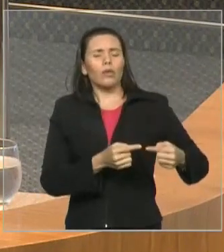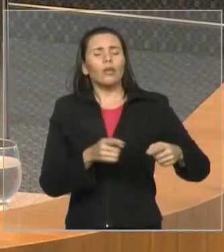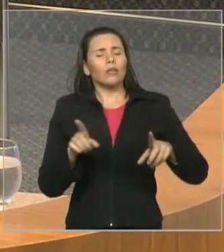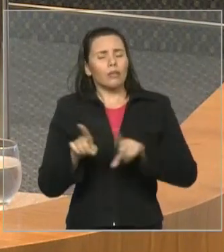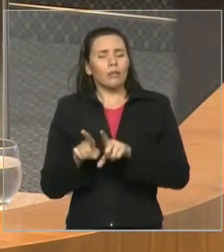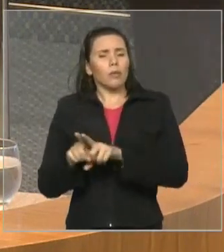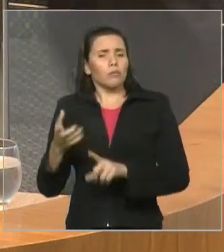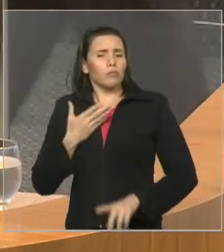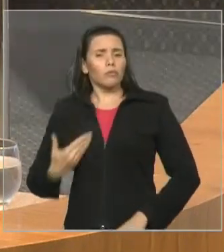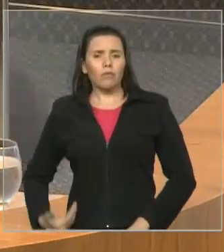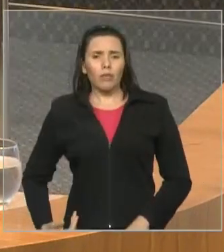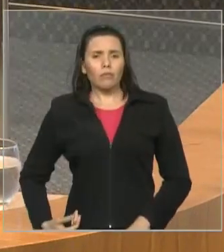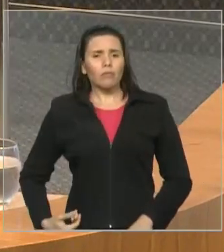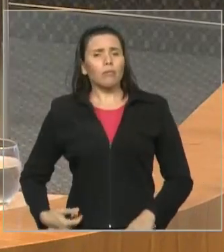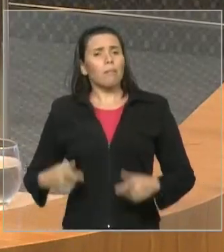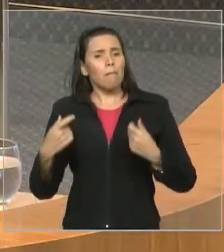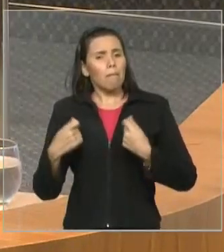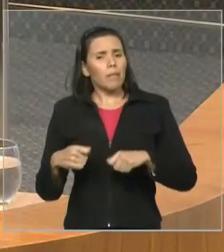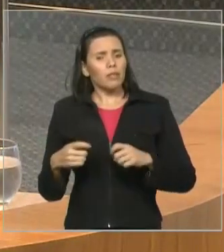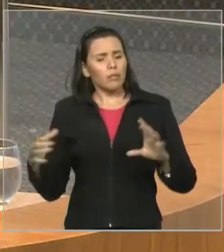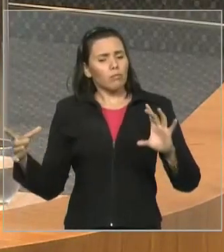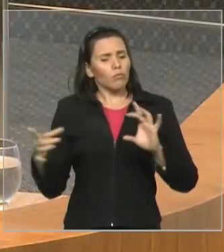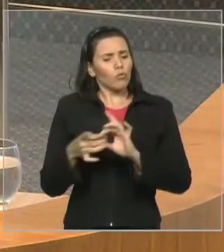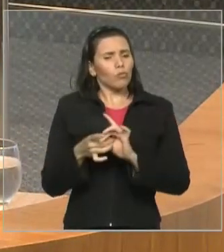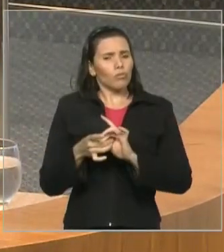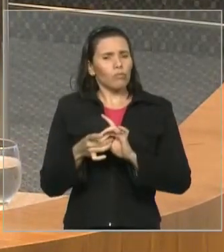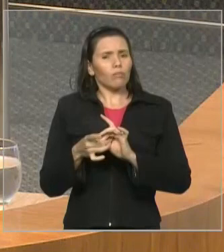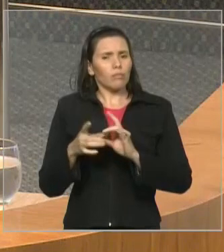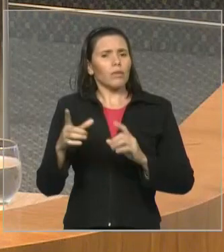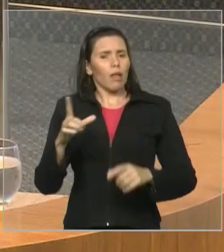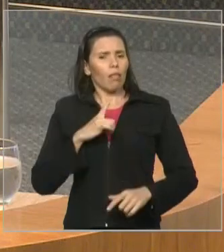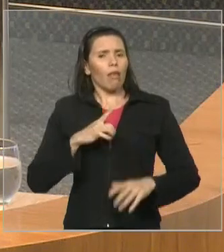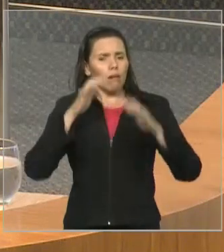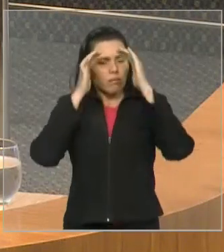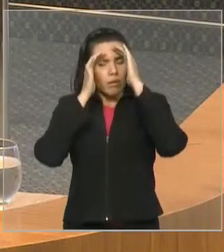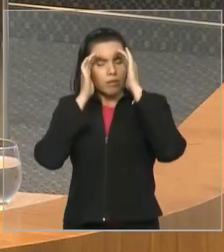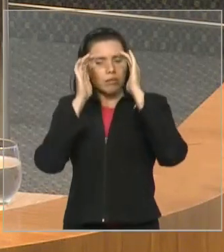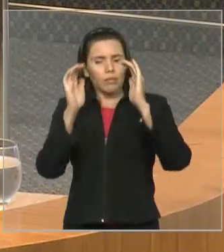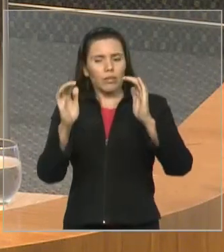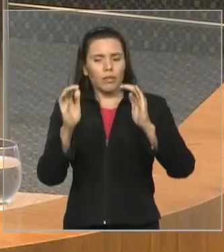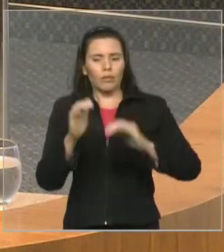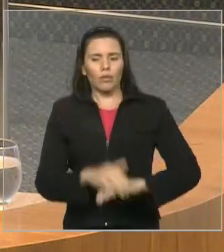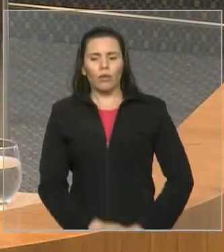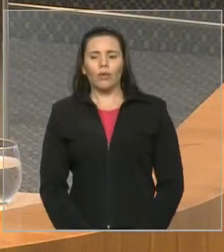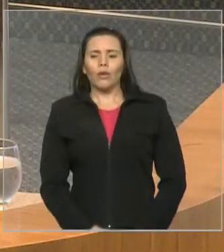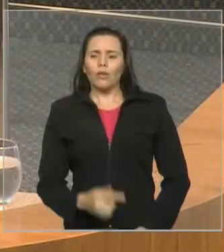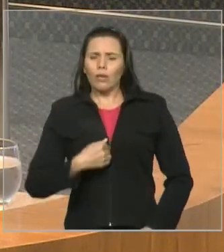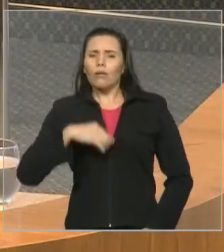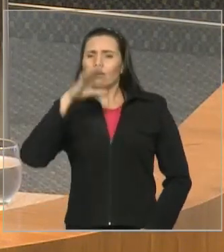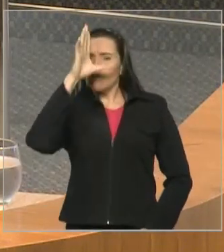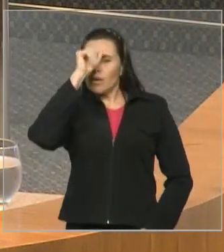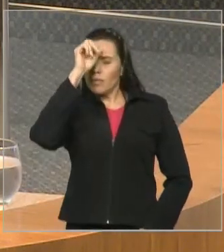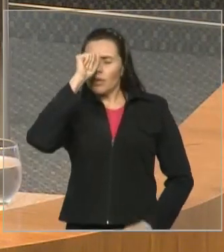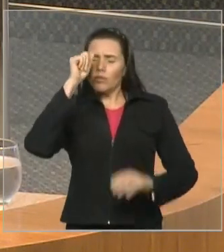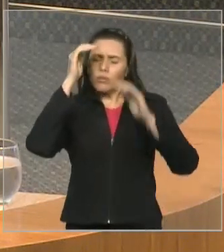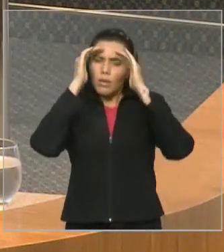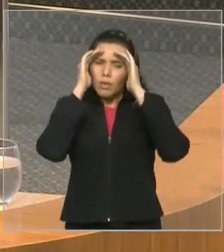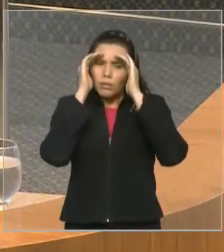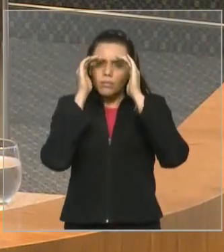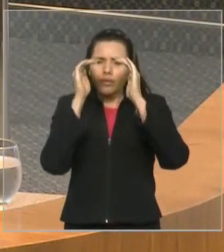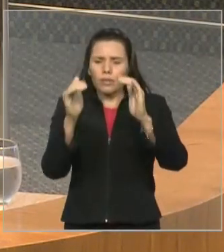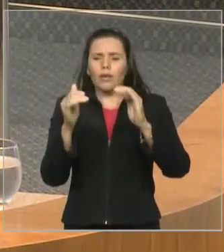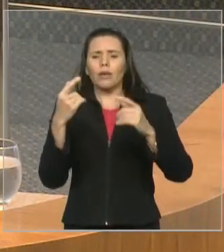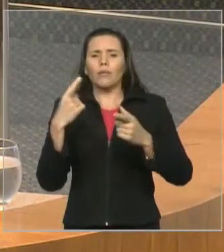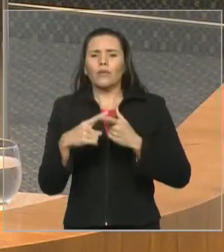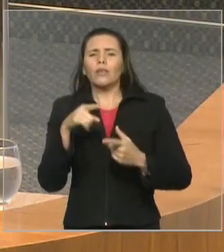um deputado que eu aprendi aqui a respeitar, porque ele sempre honrou as palavras dadas no ambiente legislativo, no